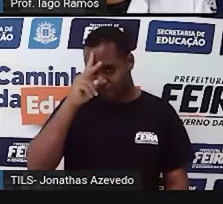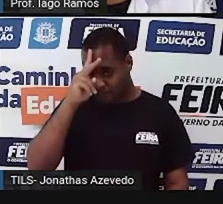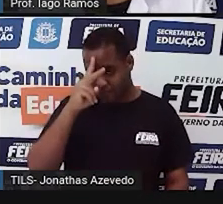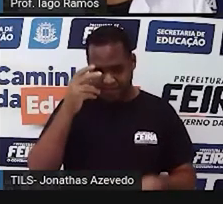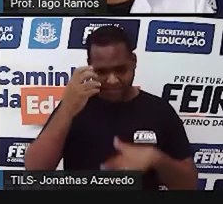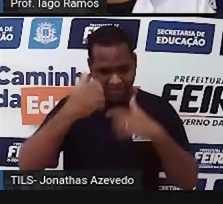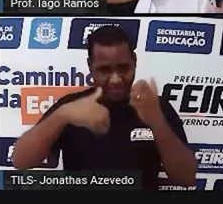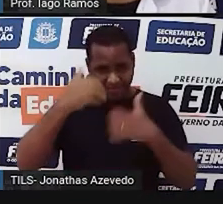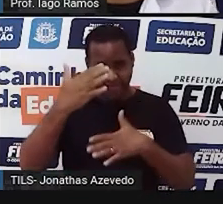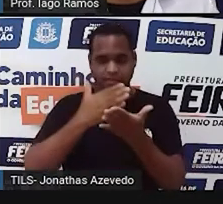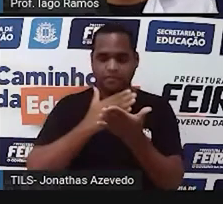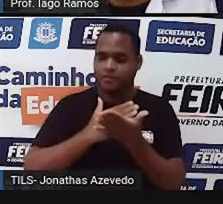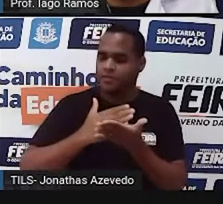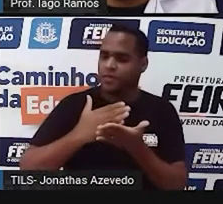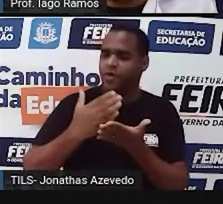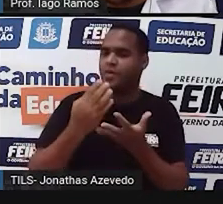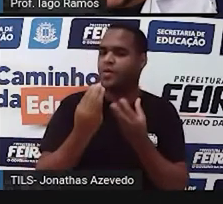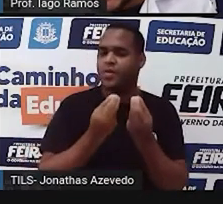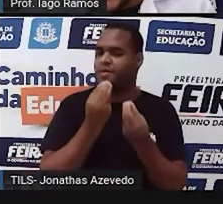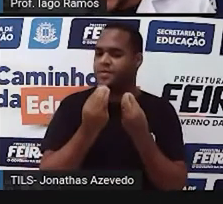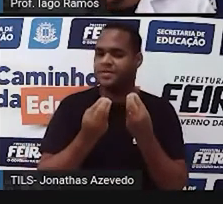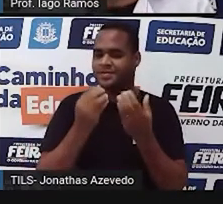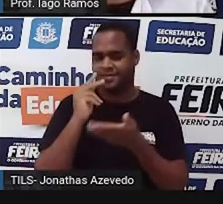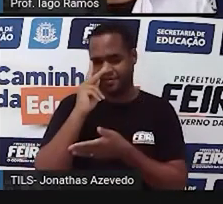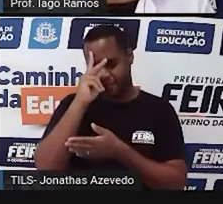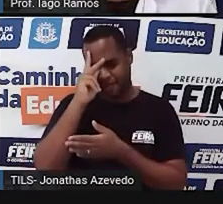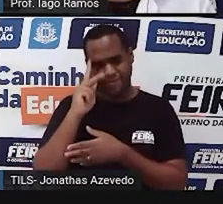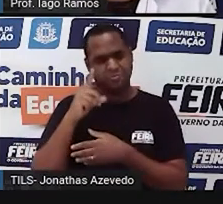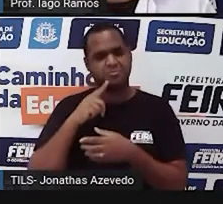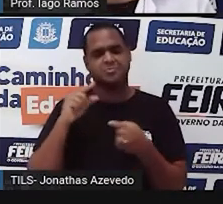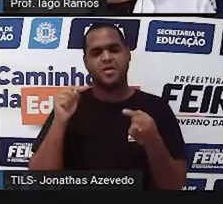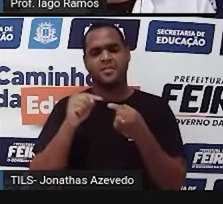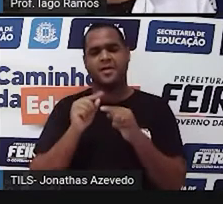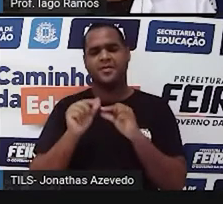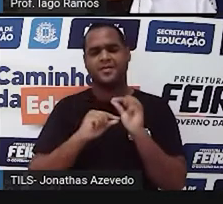surgiu e há quanto tempo surgiu essa balança. Olha só.